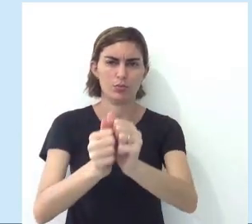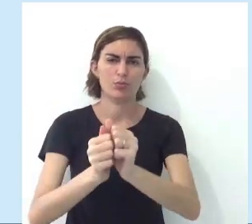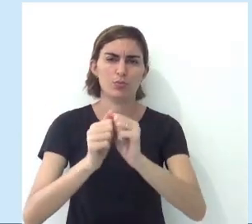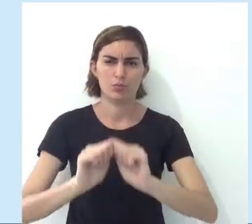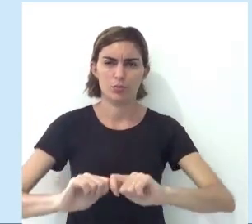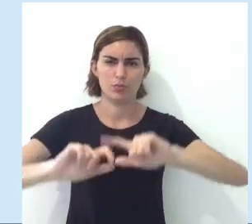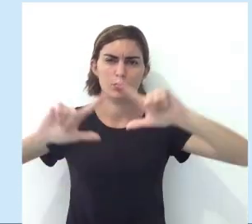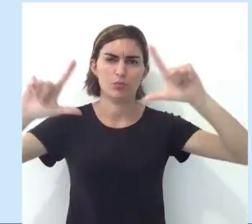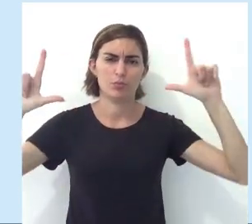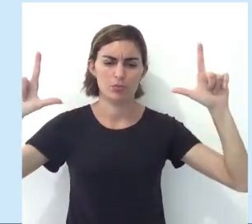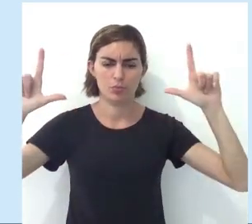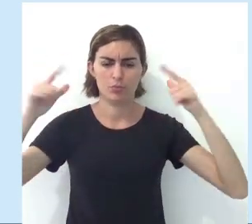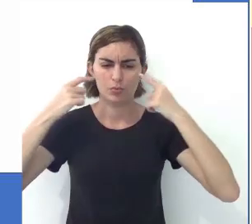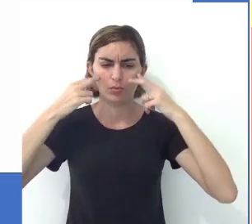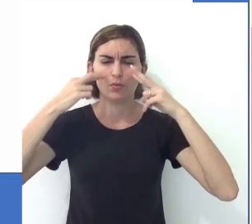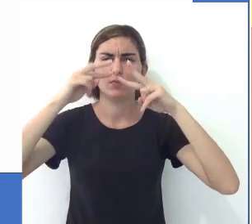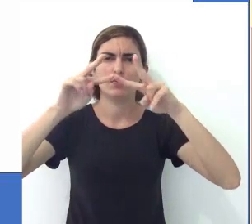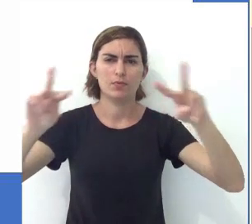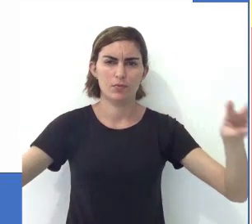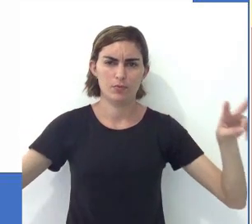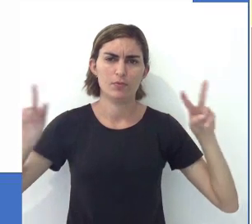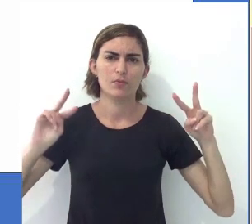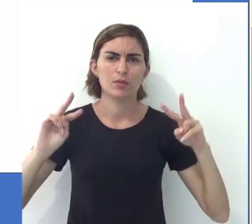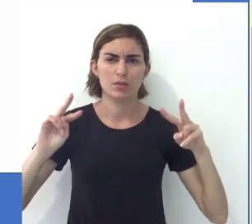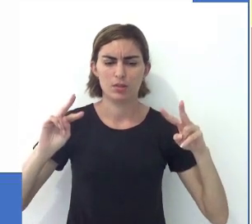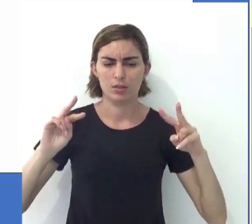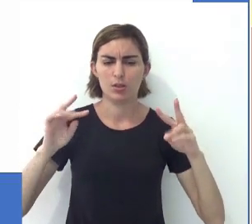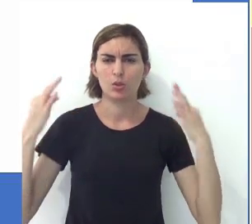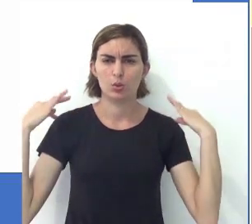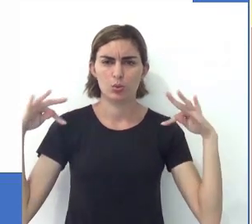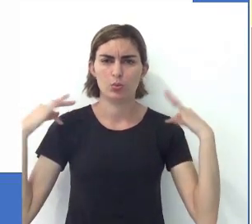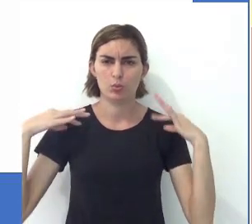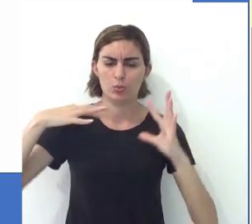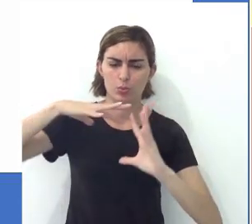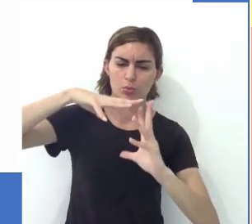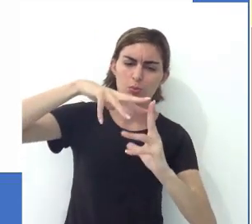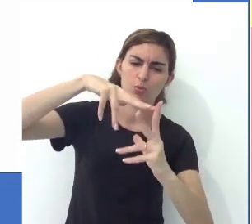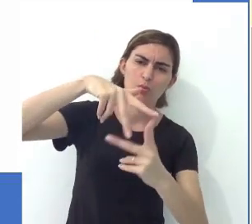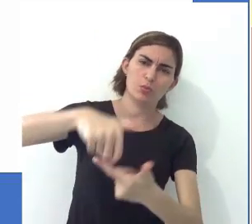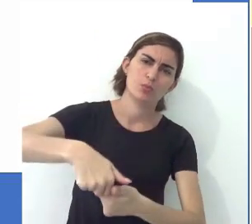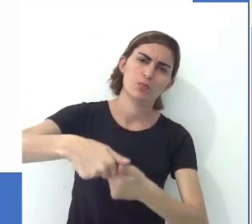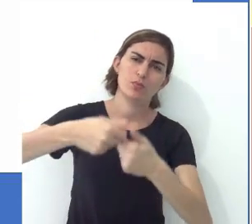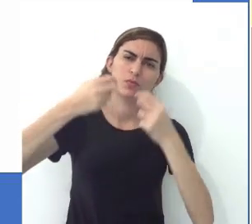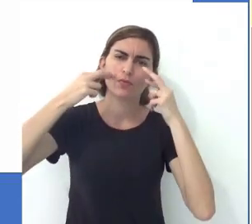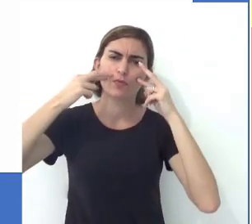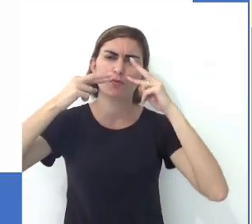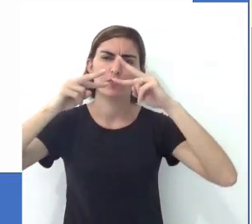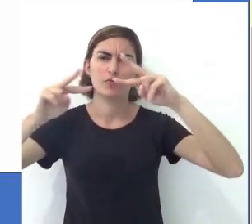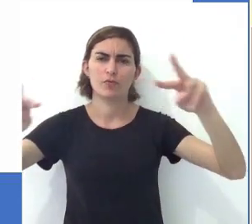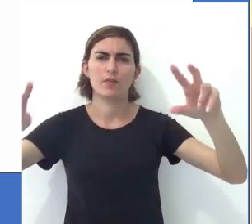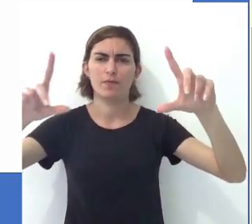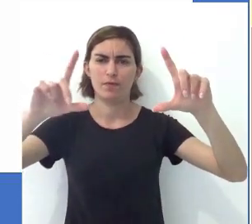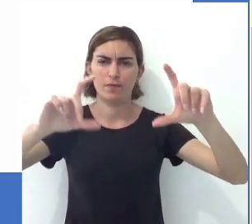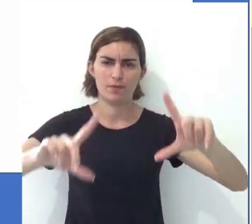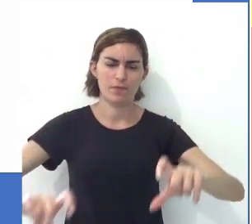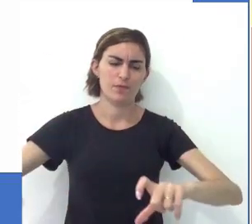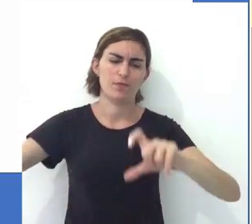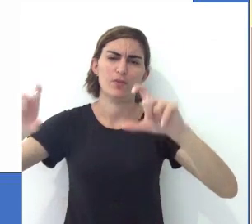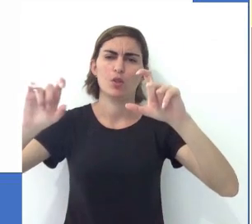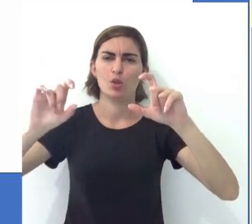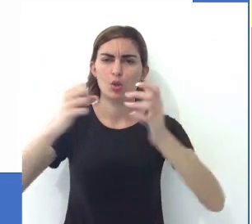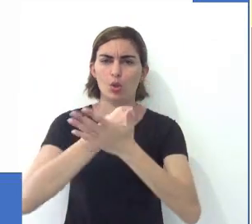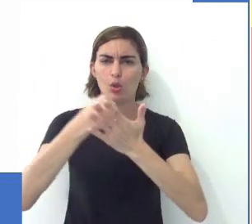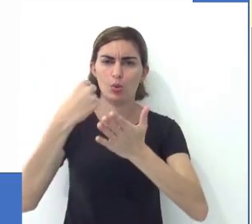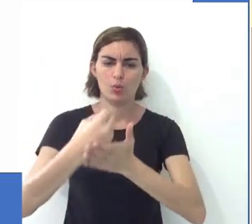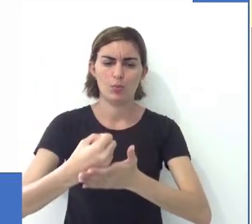Acompanhe agora essa próxima imagem. Você vê aí o investimento do turismo mundial, tá? Aí você vê na imagem aí a